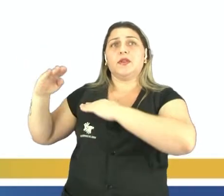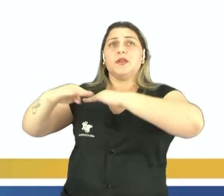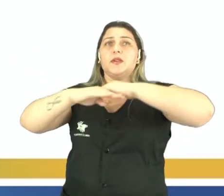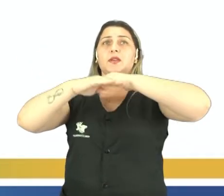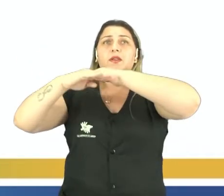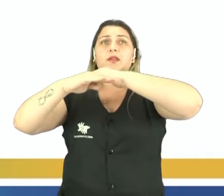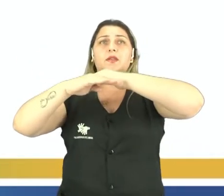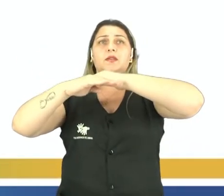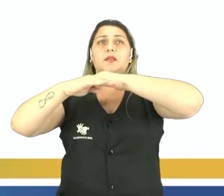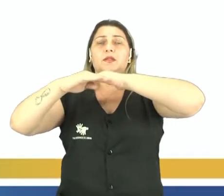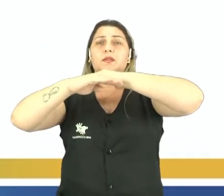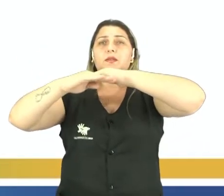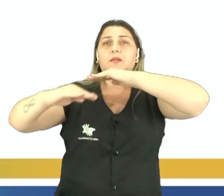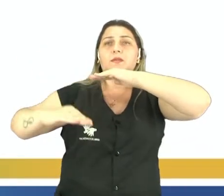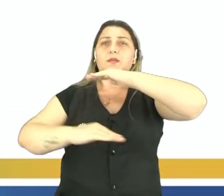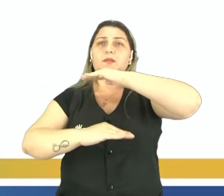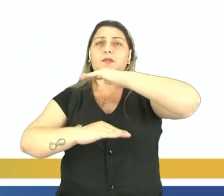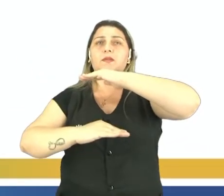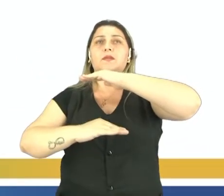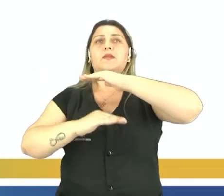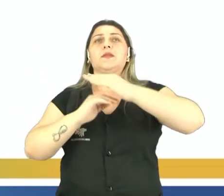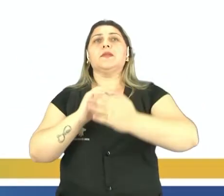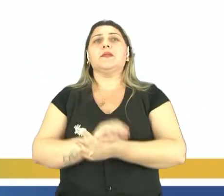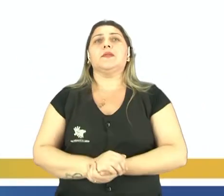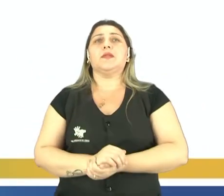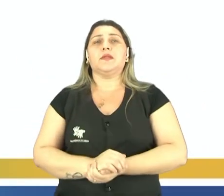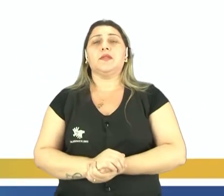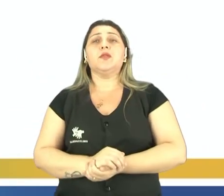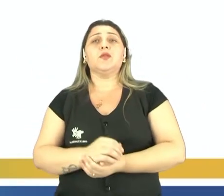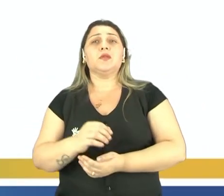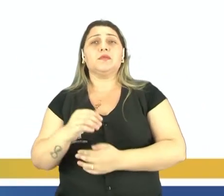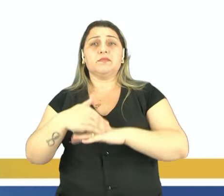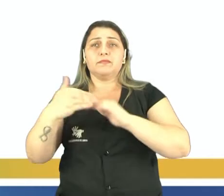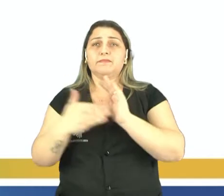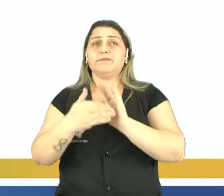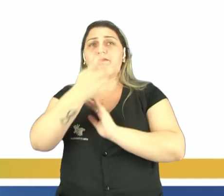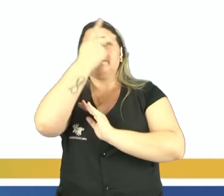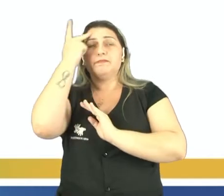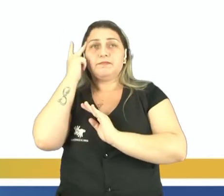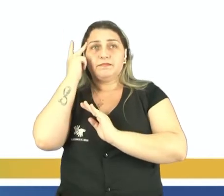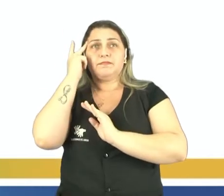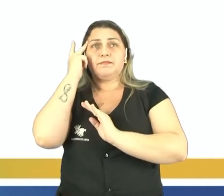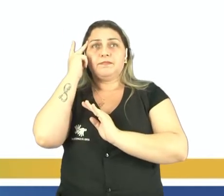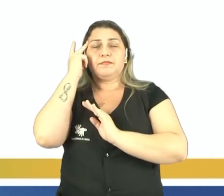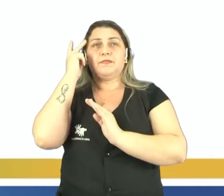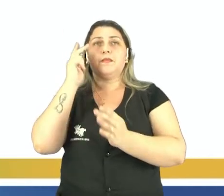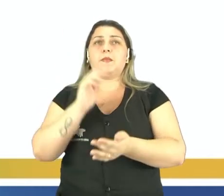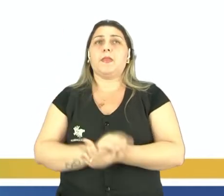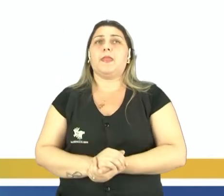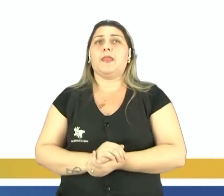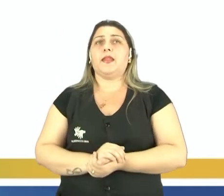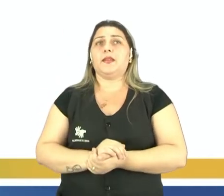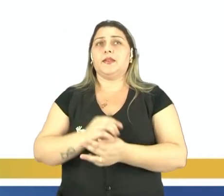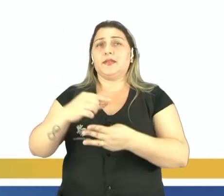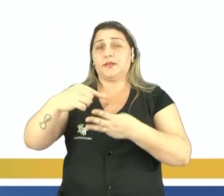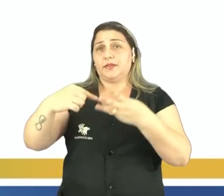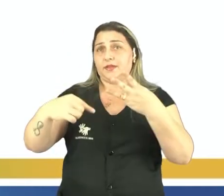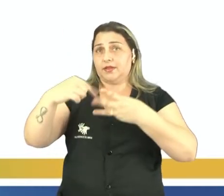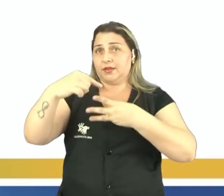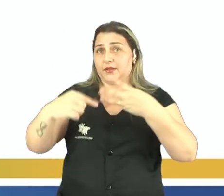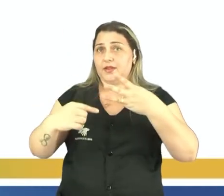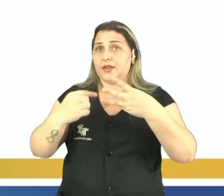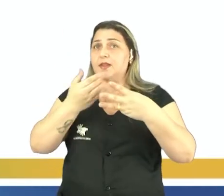e o que é equidade, tá, pessoal? Na primeira imagem, a vai ver todas as pessoas ali, três pessoas, né? Três garotos em cima de